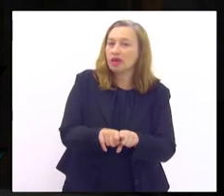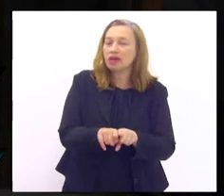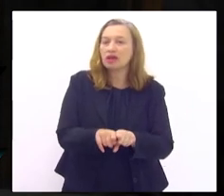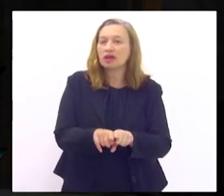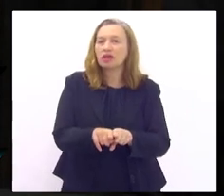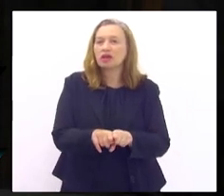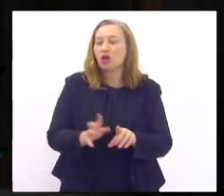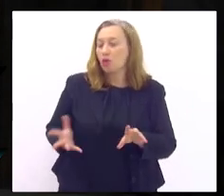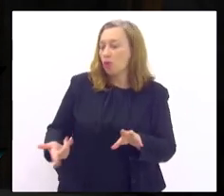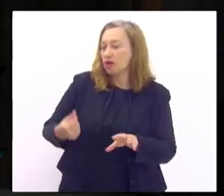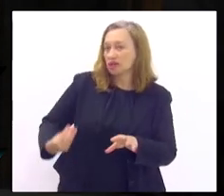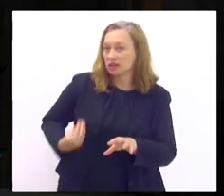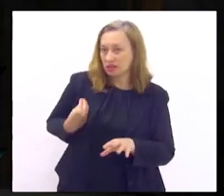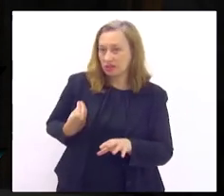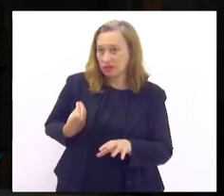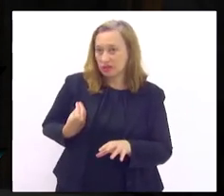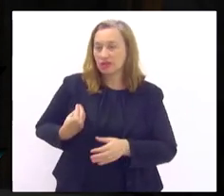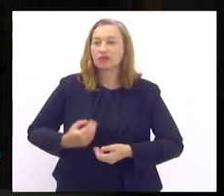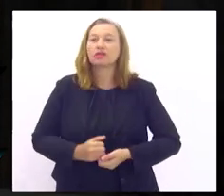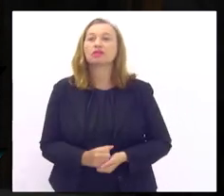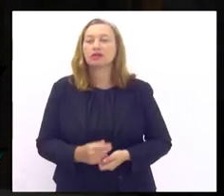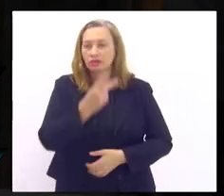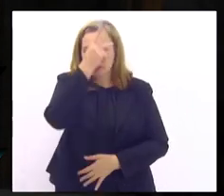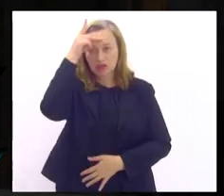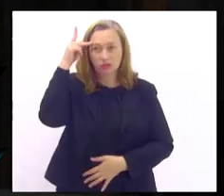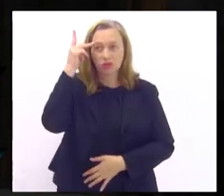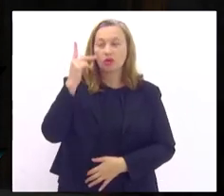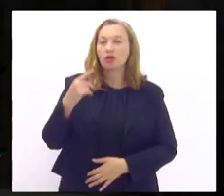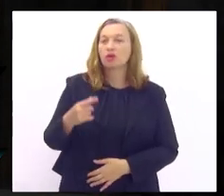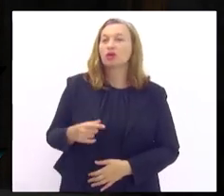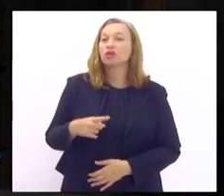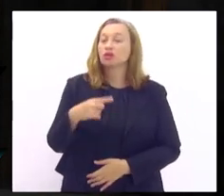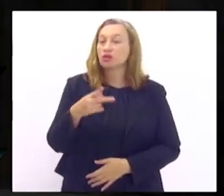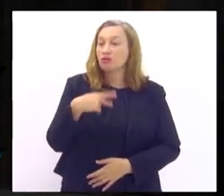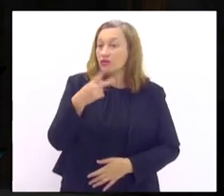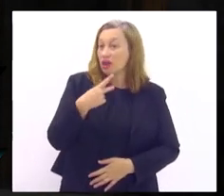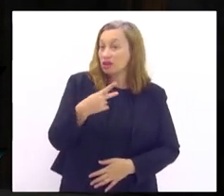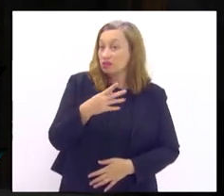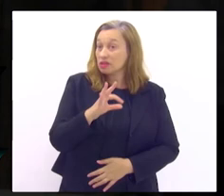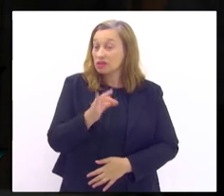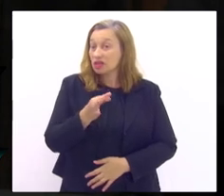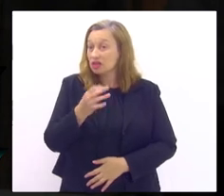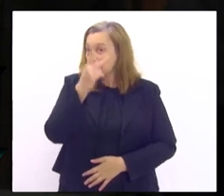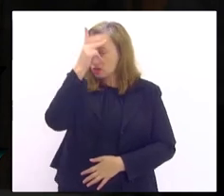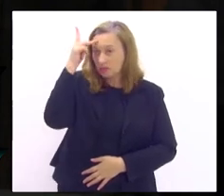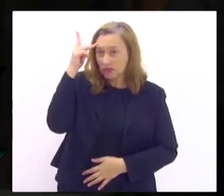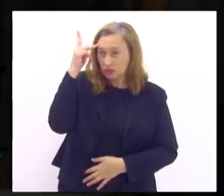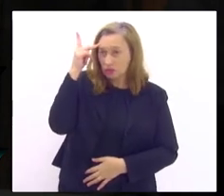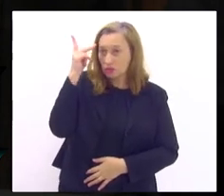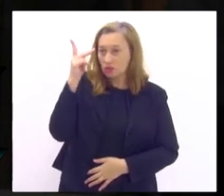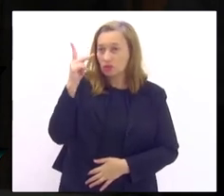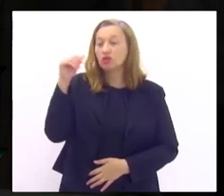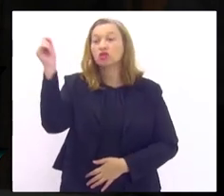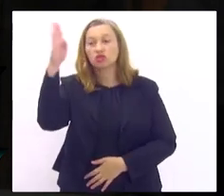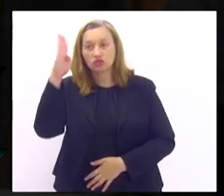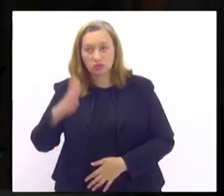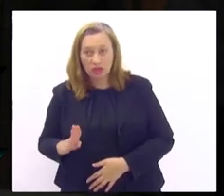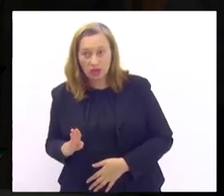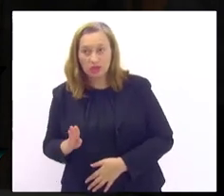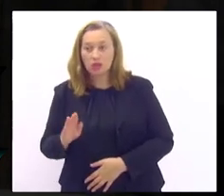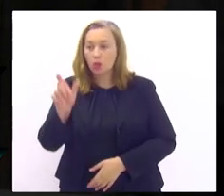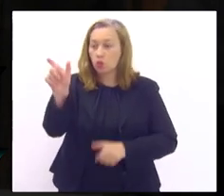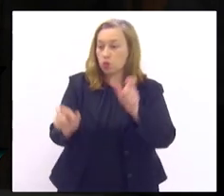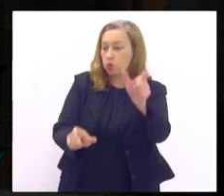muita qualidade de vida para as pessoas porque nós estamos falando sobretudo de pessoas né de brasileiros de